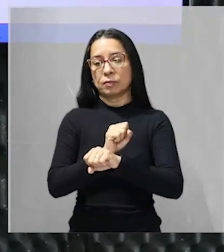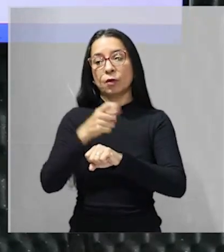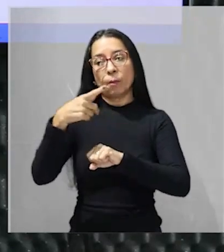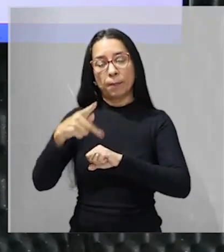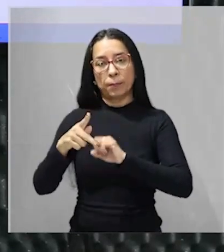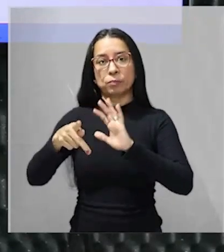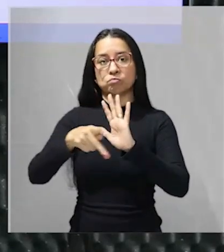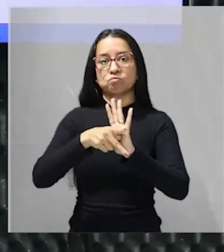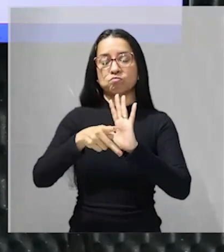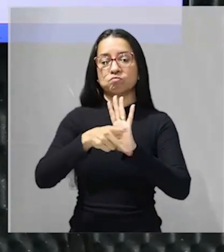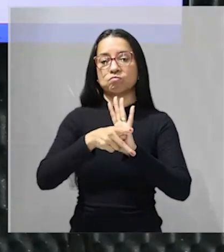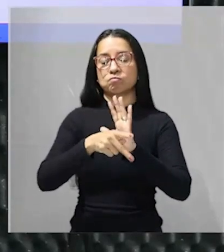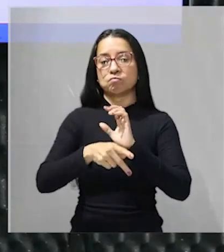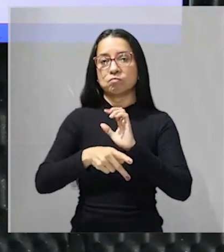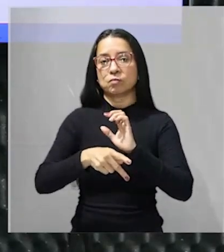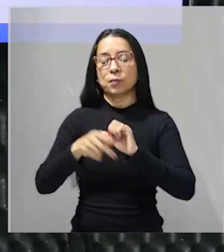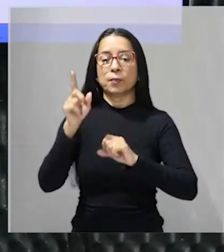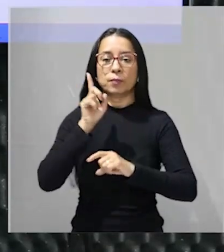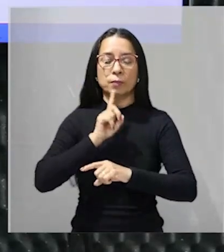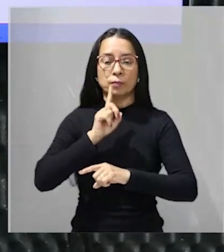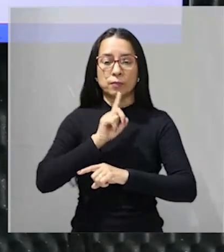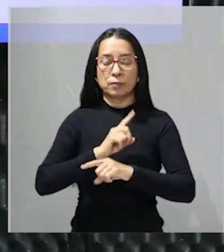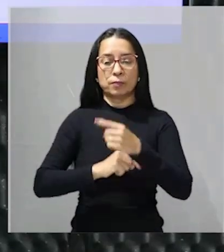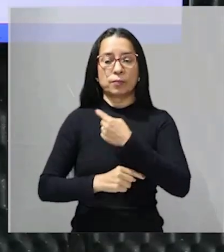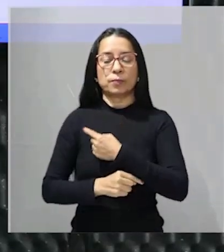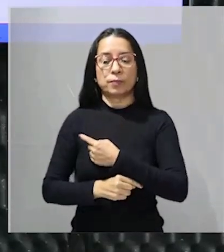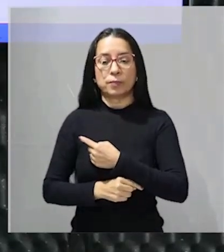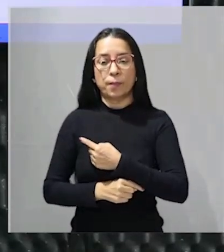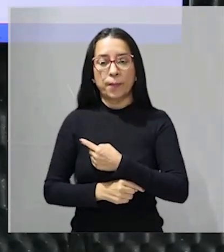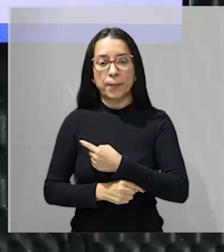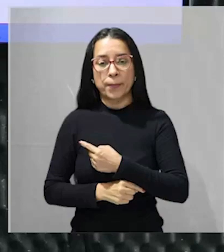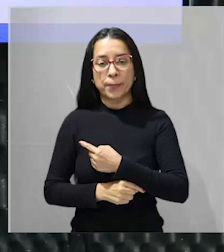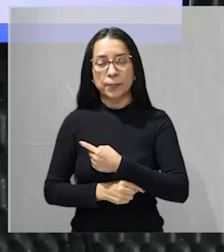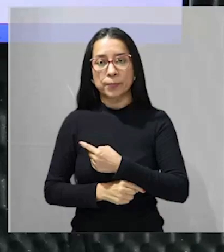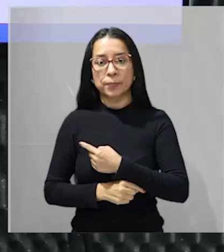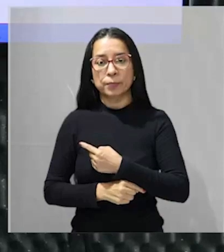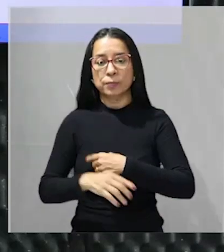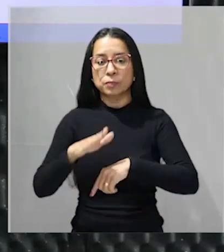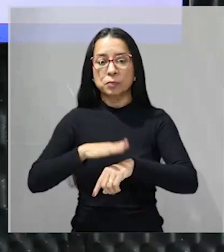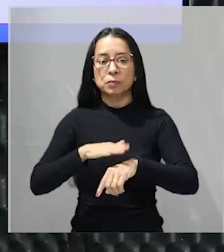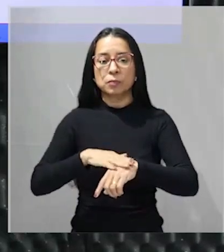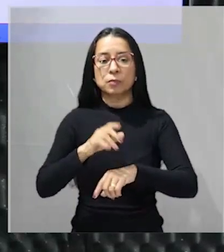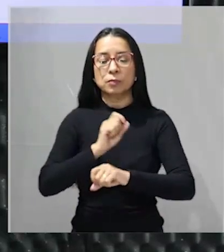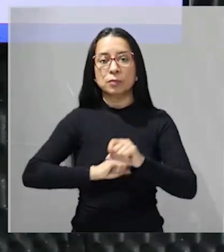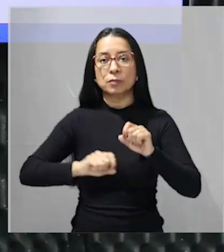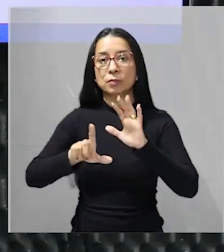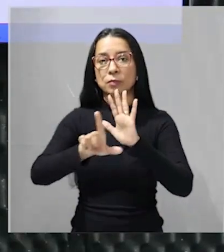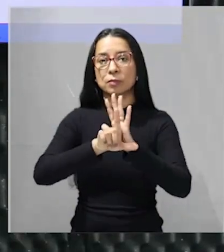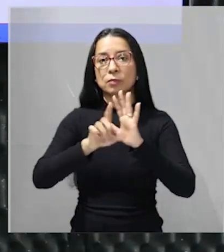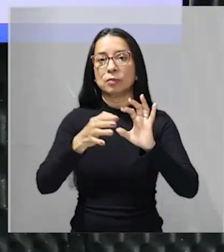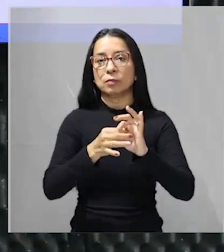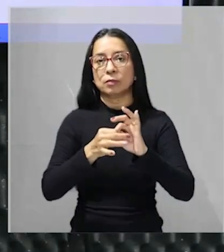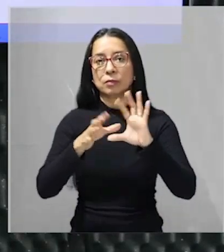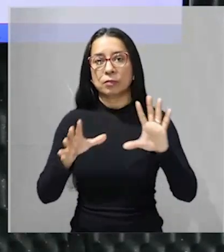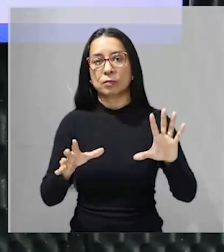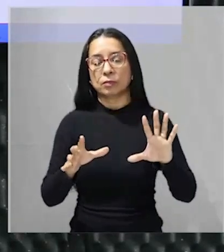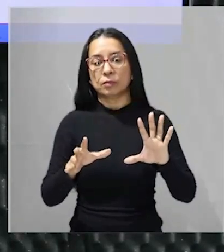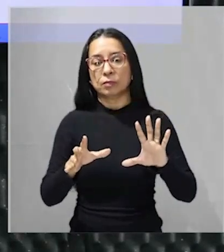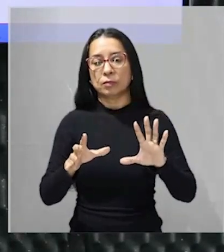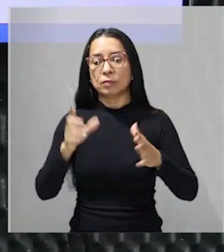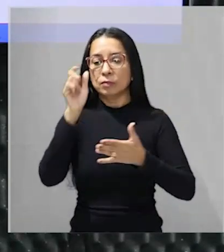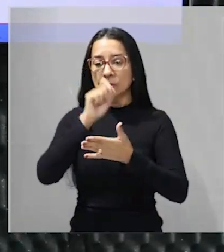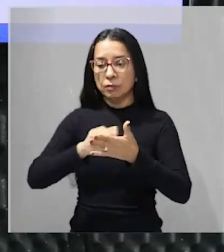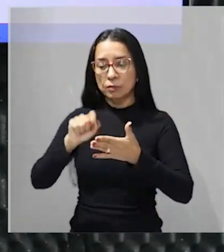a grosso modo essa seria a lei abolicionista deles que é chamada de lei emancipatória que foi